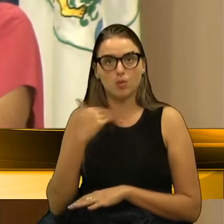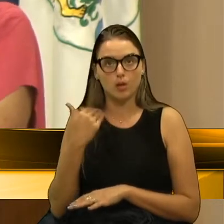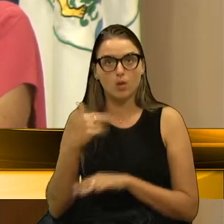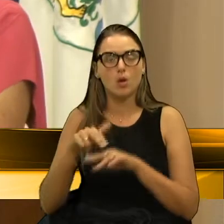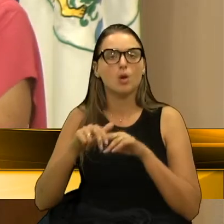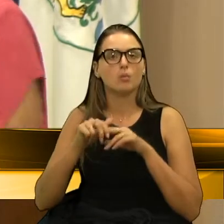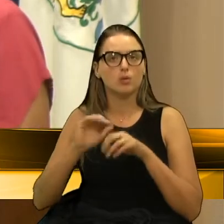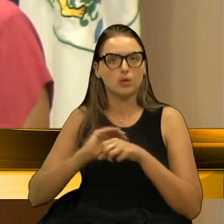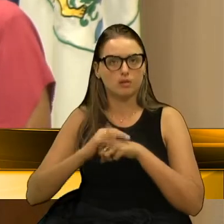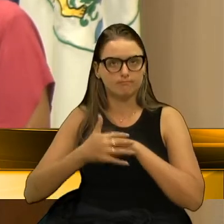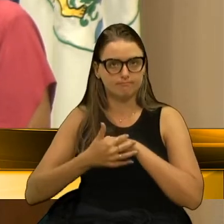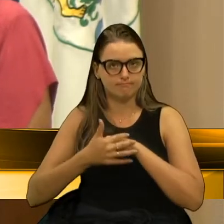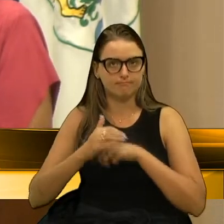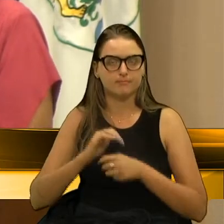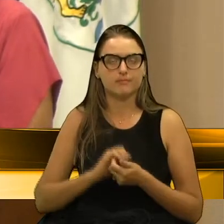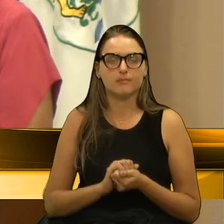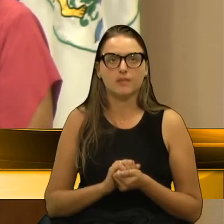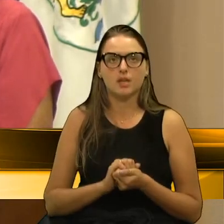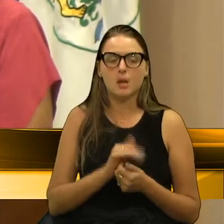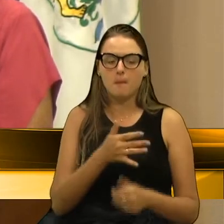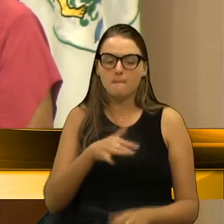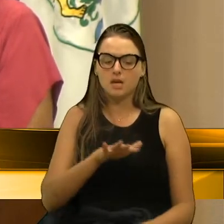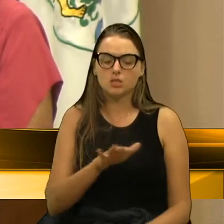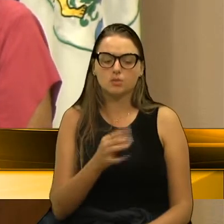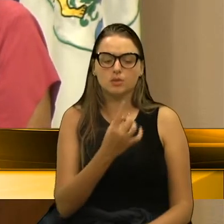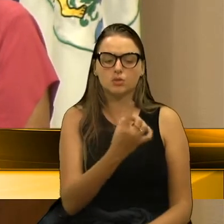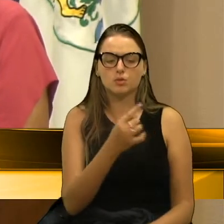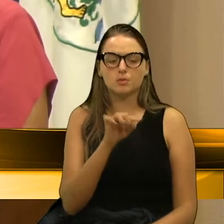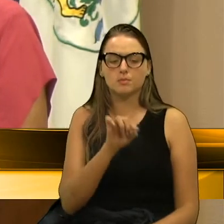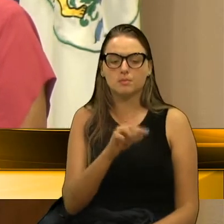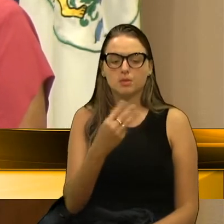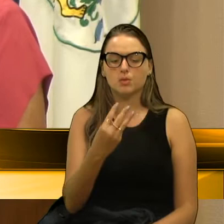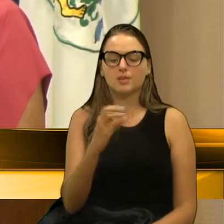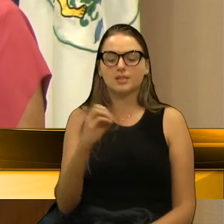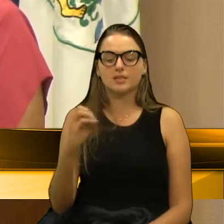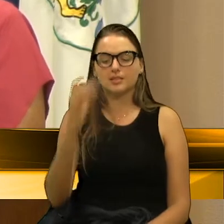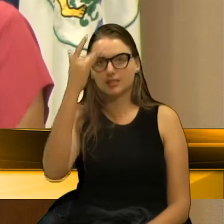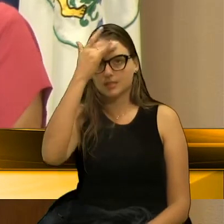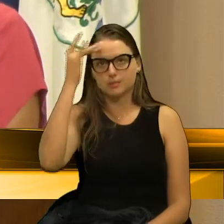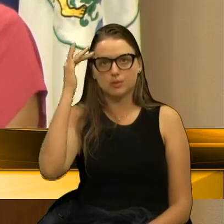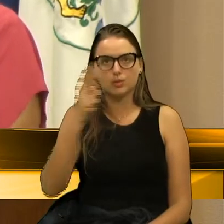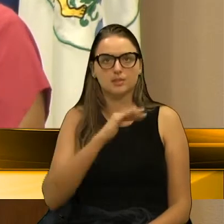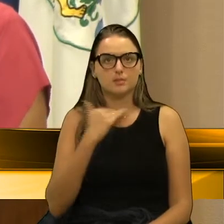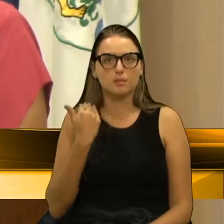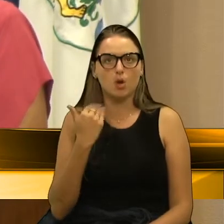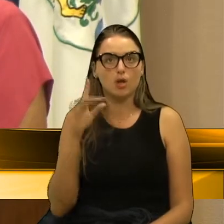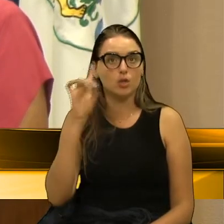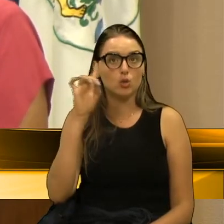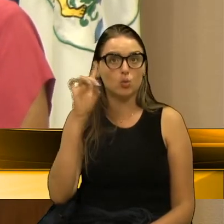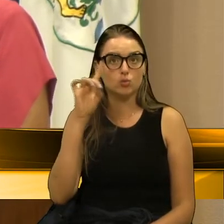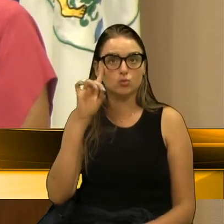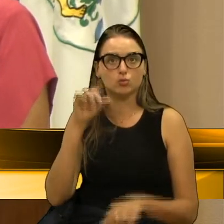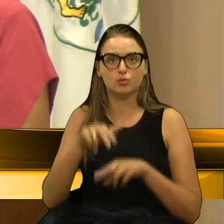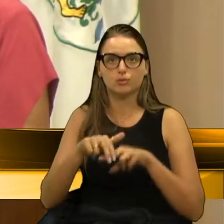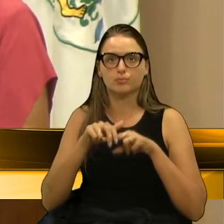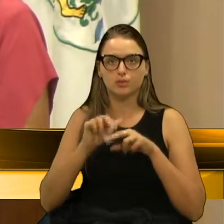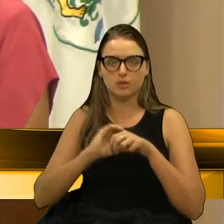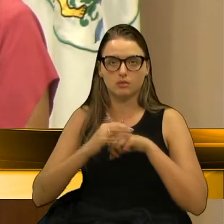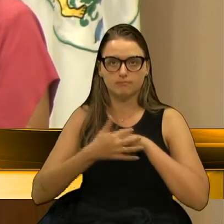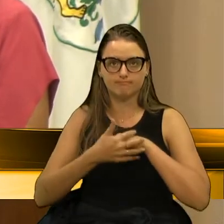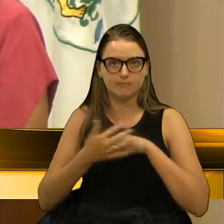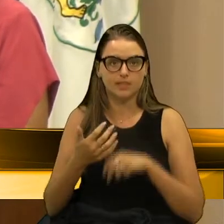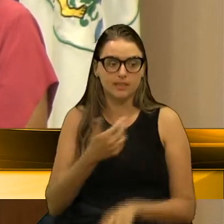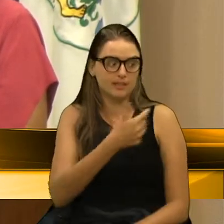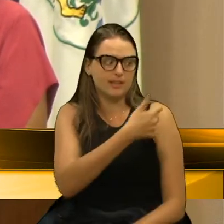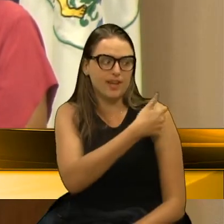Brasil. Uma média de 1.300 pessoas morrem diariamente, né? Em função da Covid. E a vacina ainda